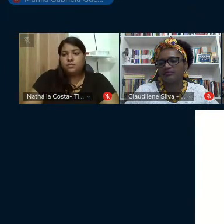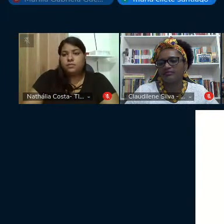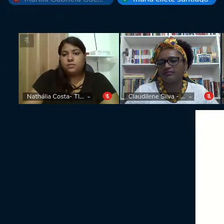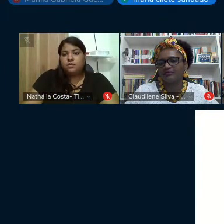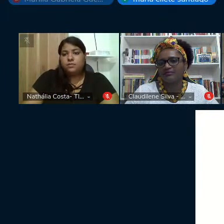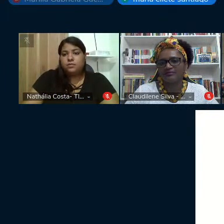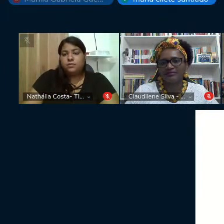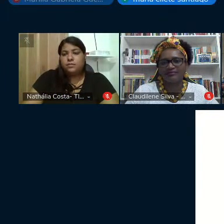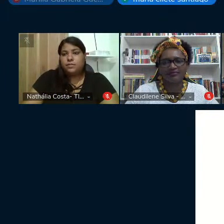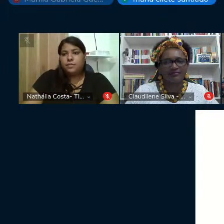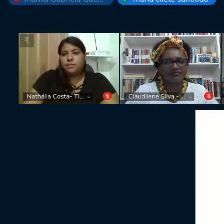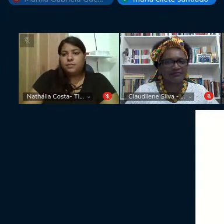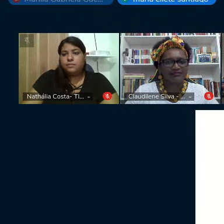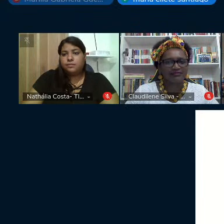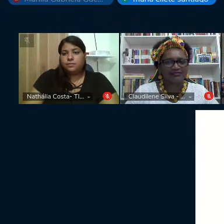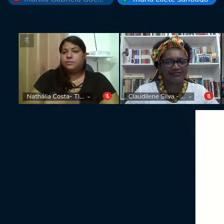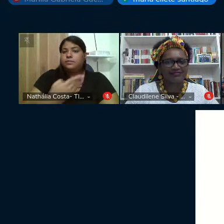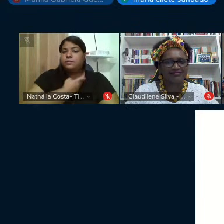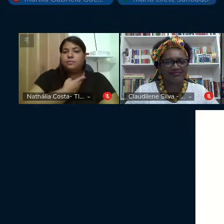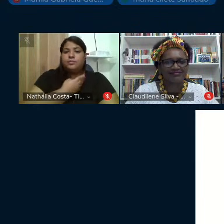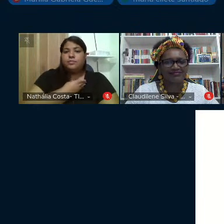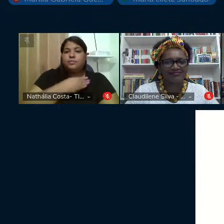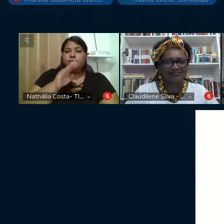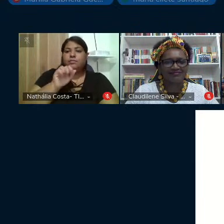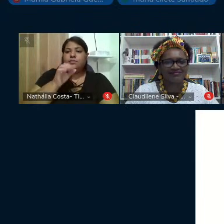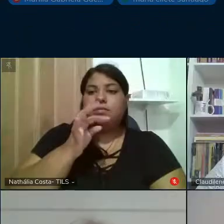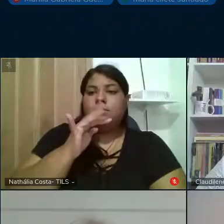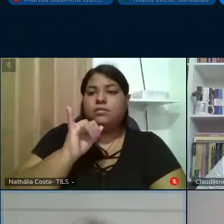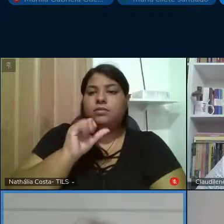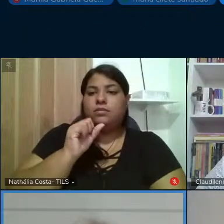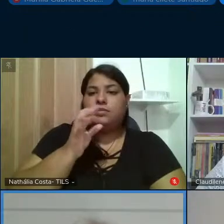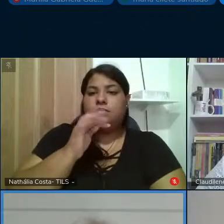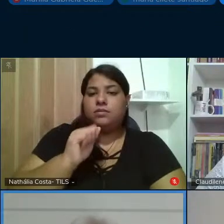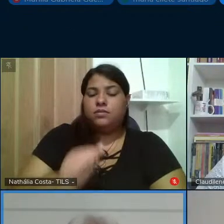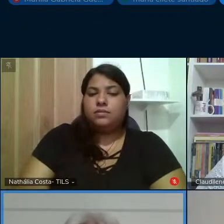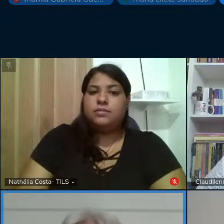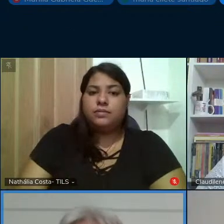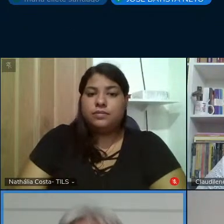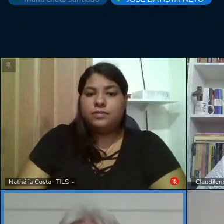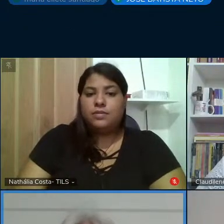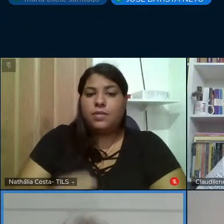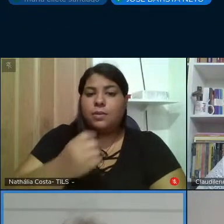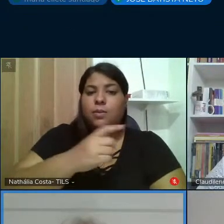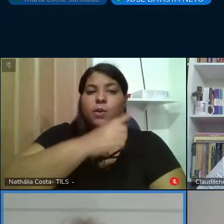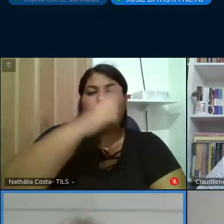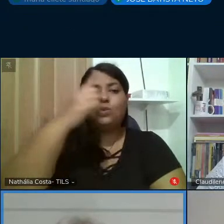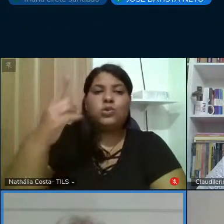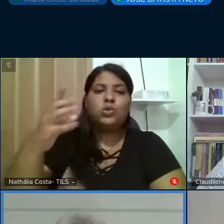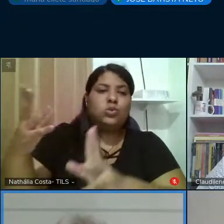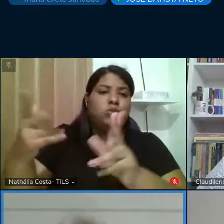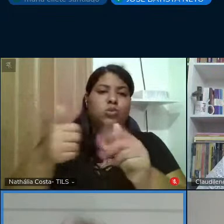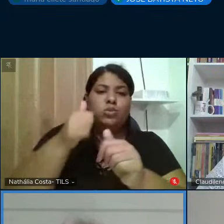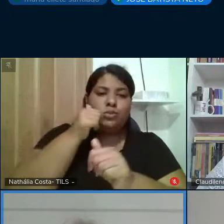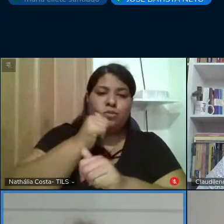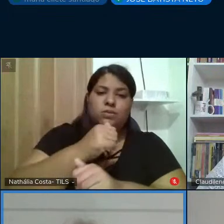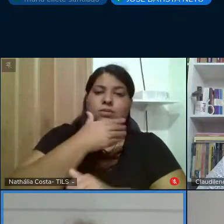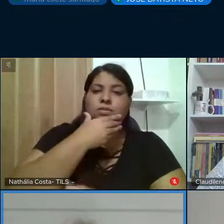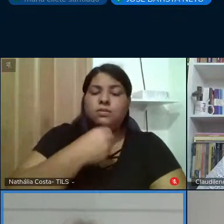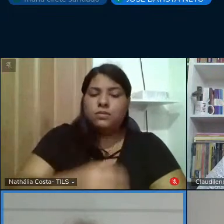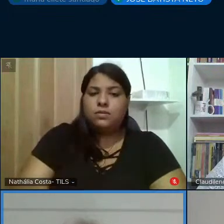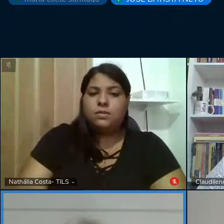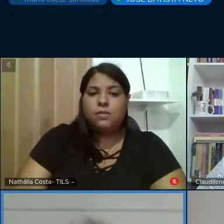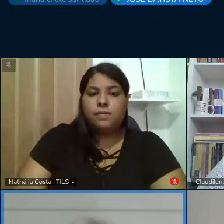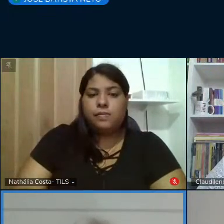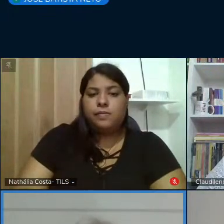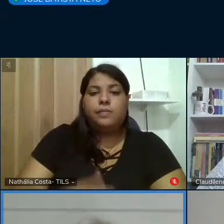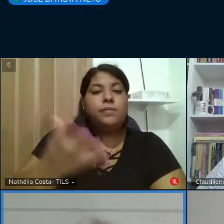meu caro Batista Bom, bom dia a todos e a todas quero